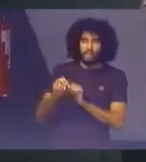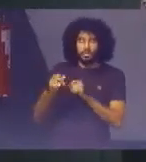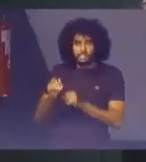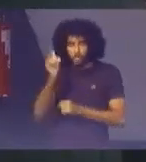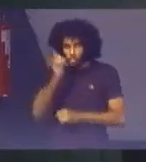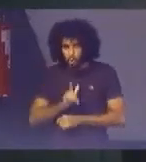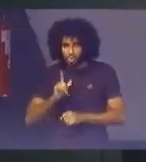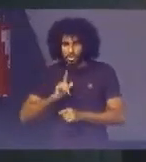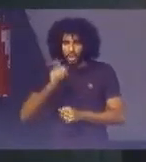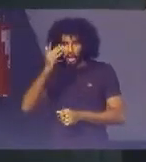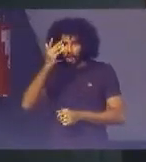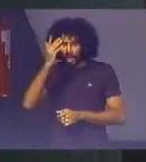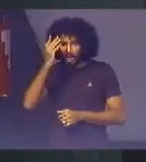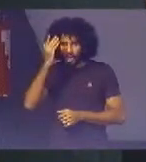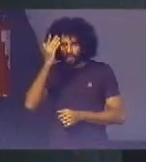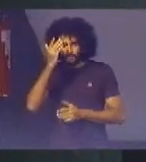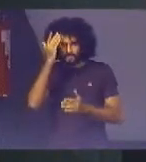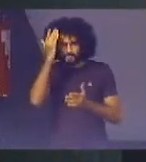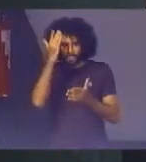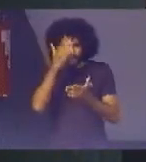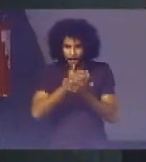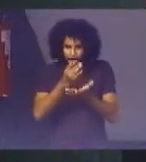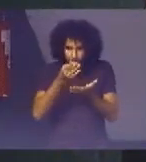9 Até dezembro Deste ano